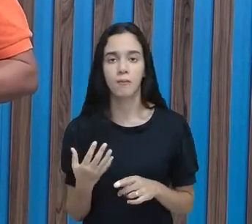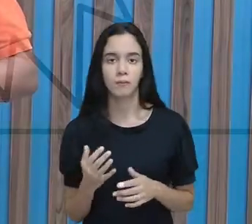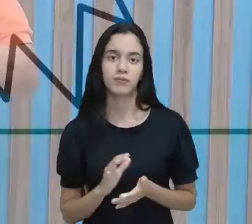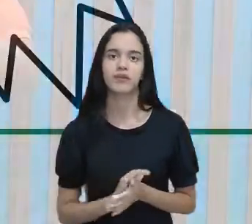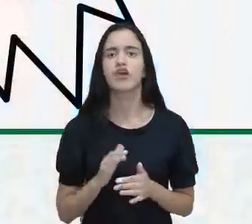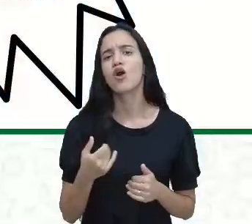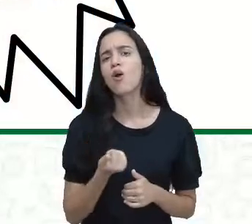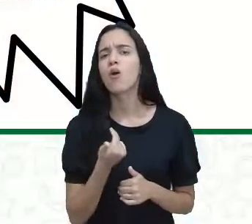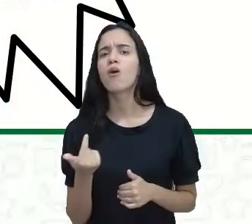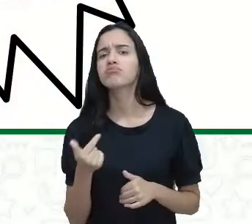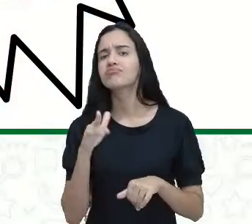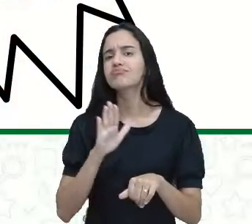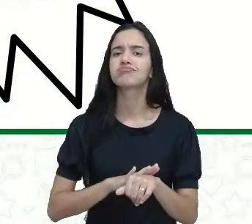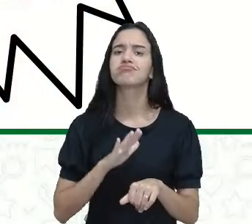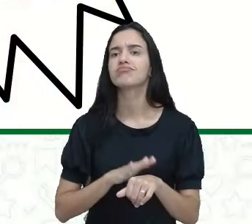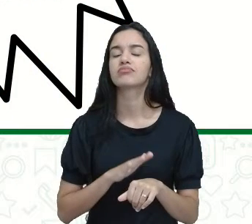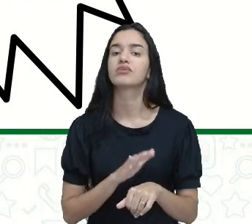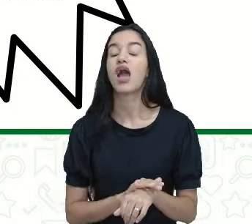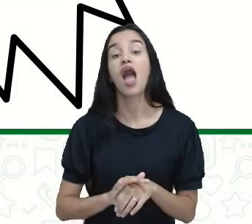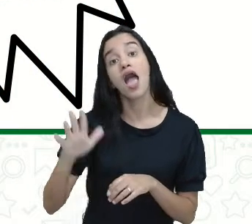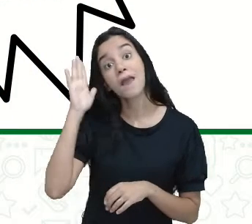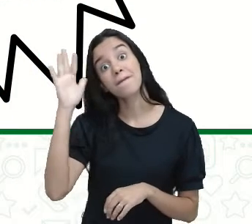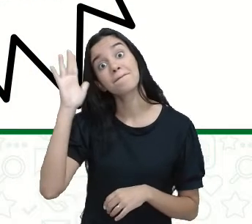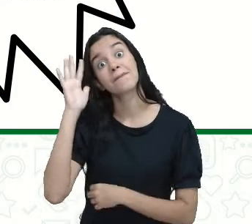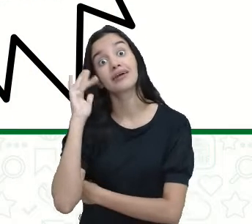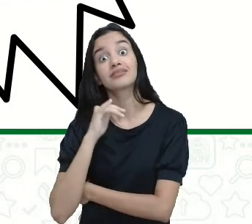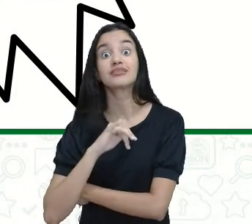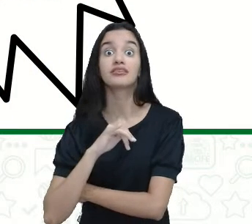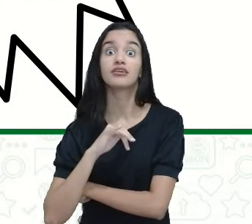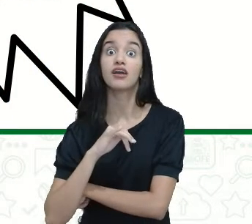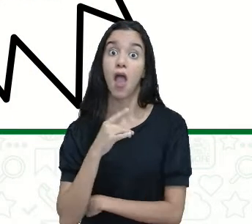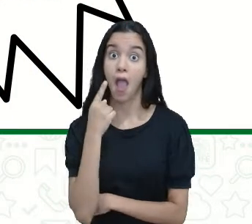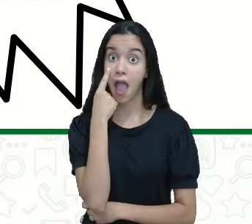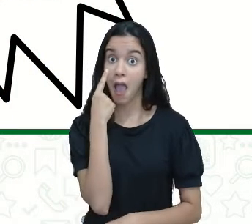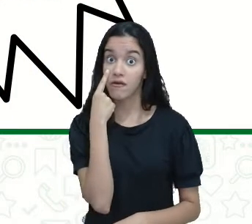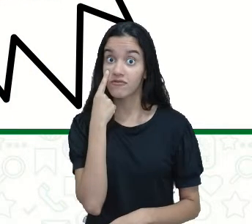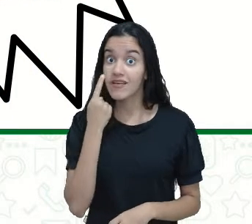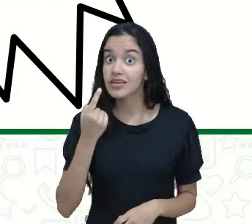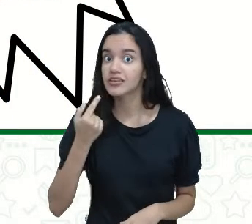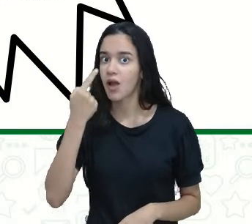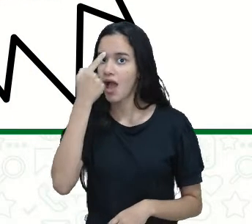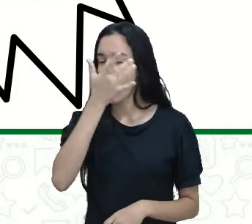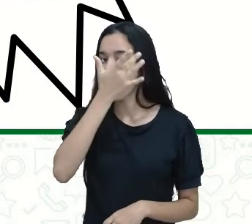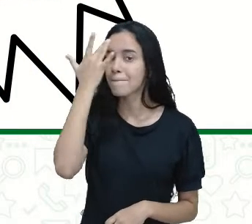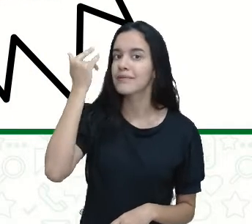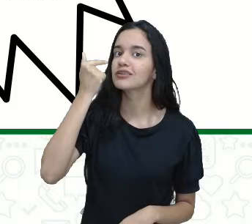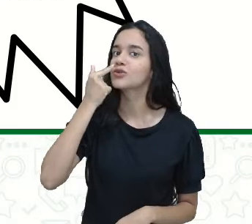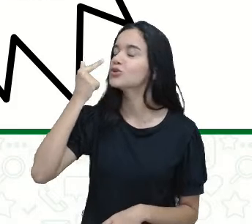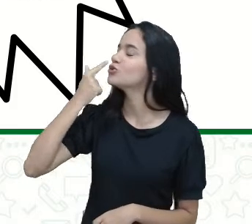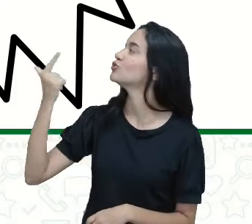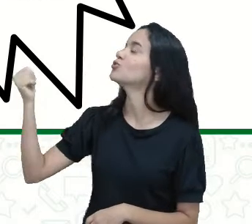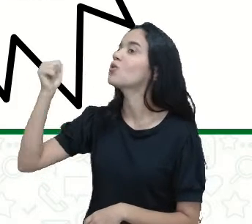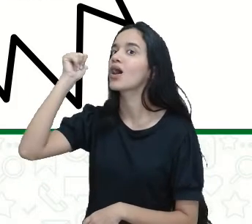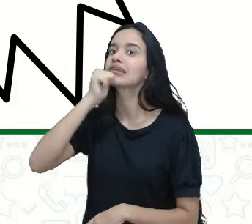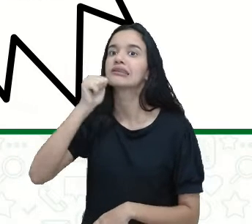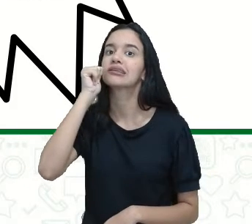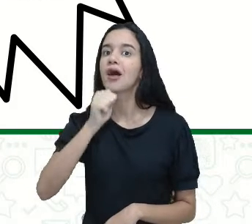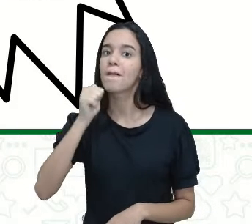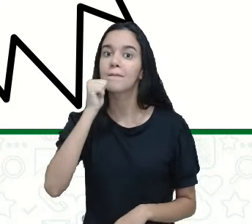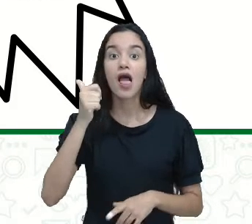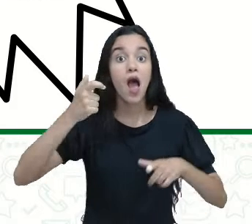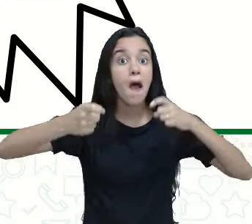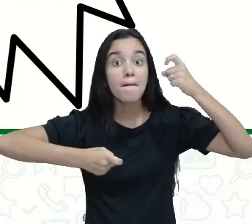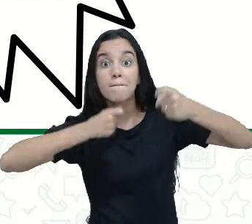E uma outra situação. Imagina aí. Veja como essa pessoa, né? Essa mulher, ela está